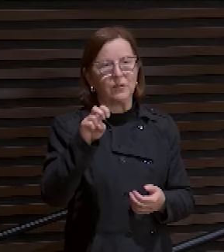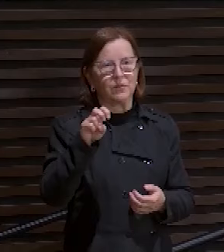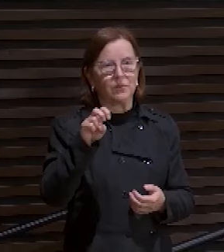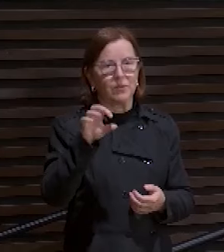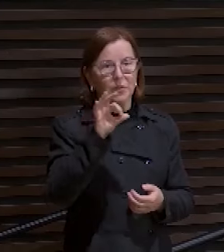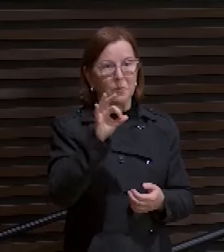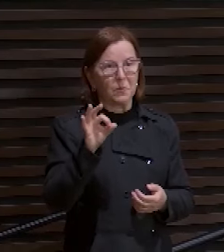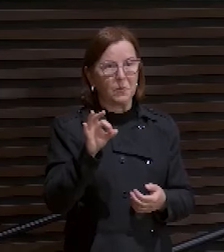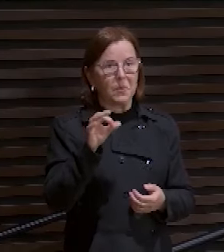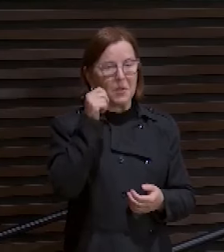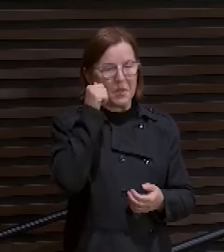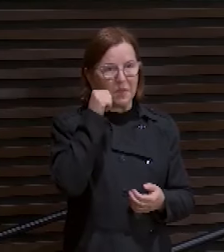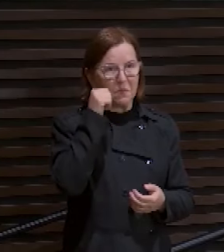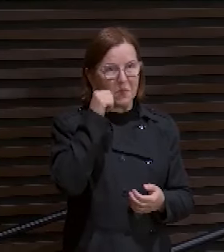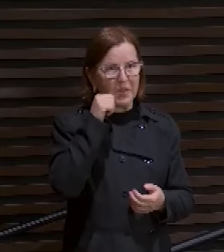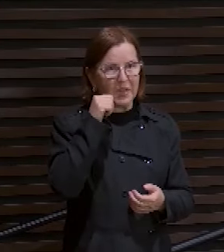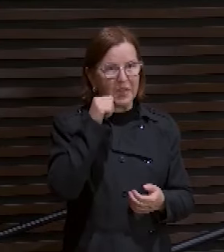hein?